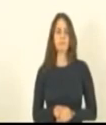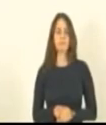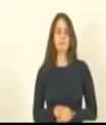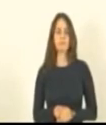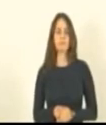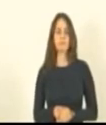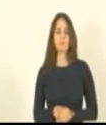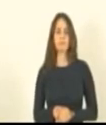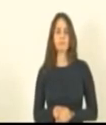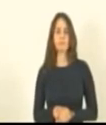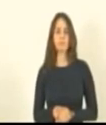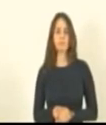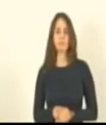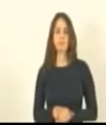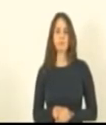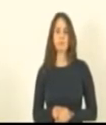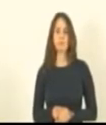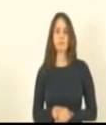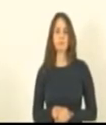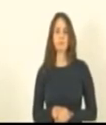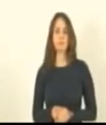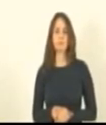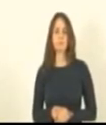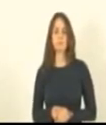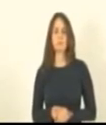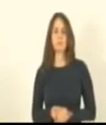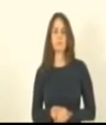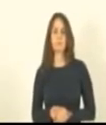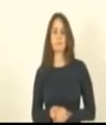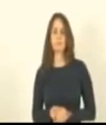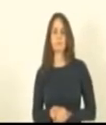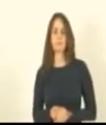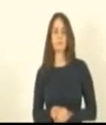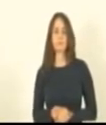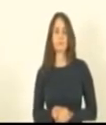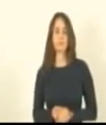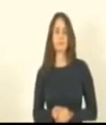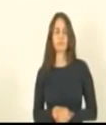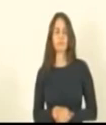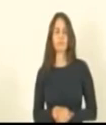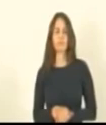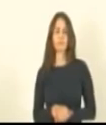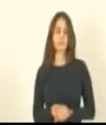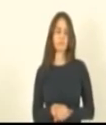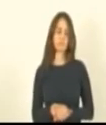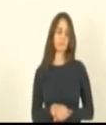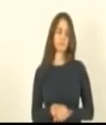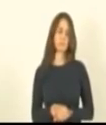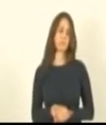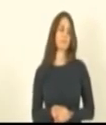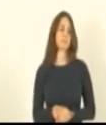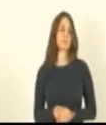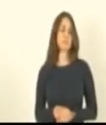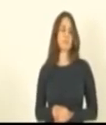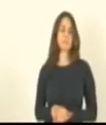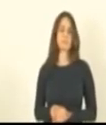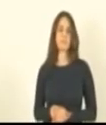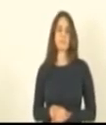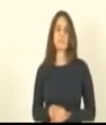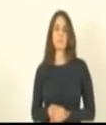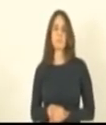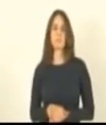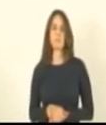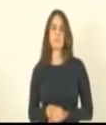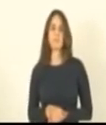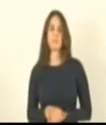gás em caso de corte por falta de pagamento e esse é o último veto da pauta somente após